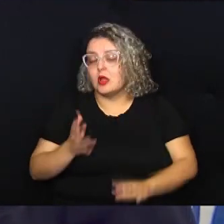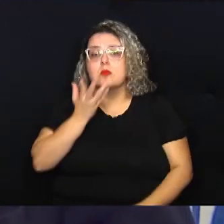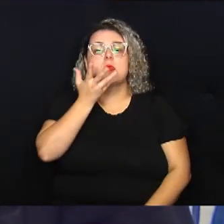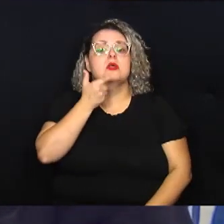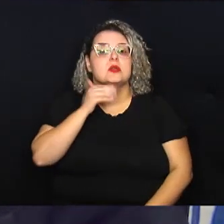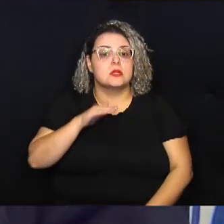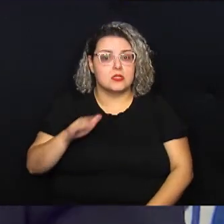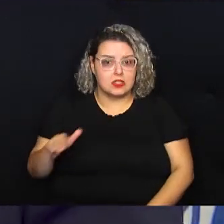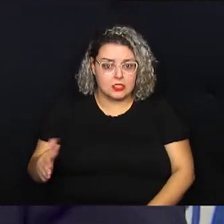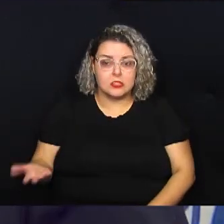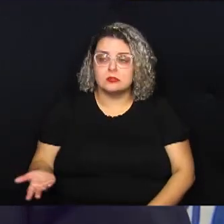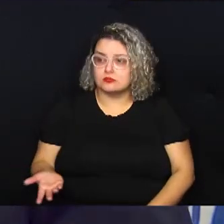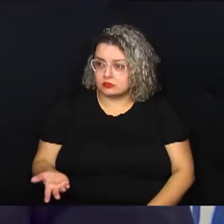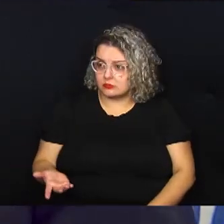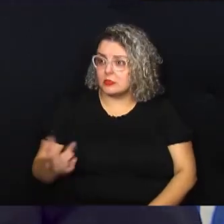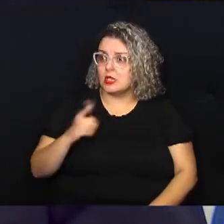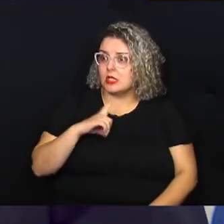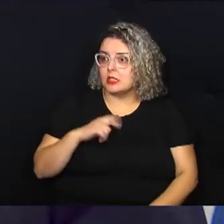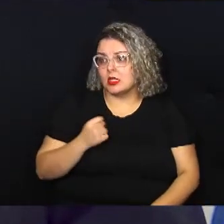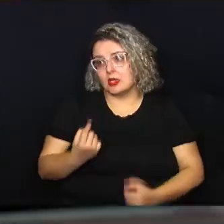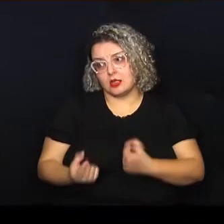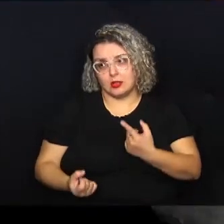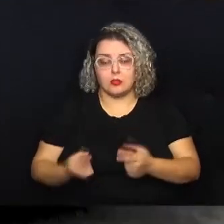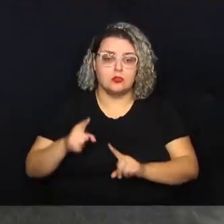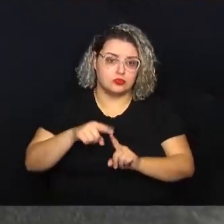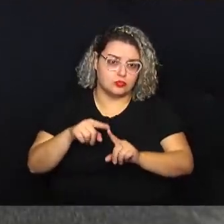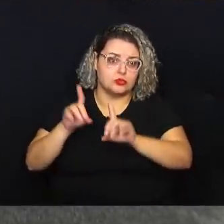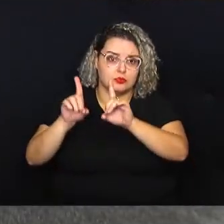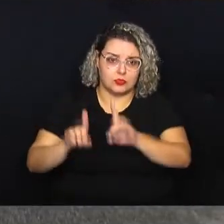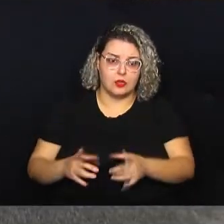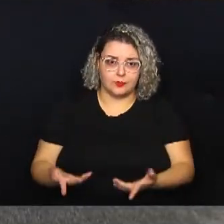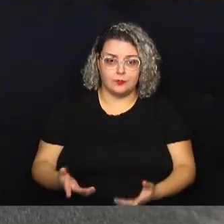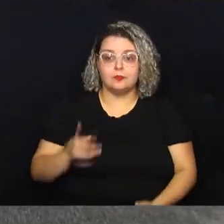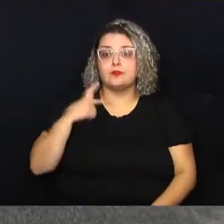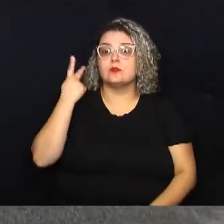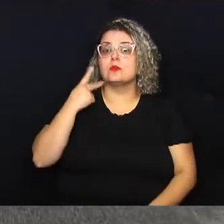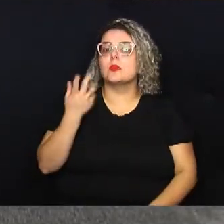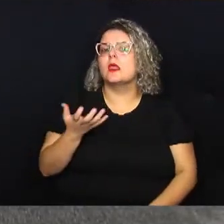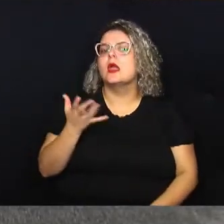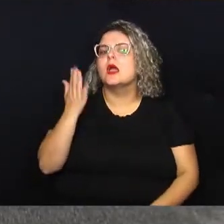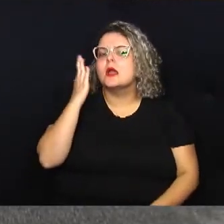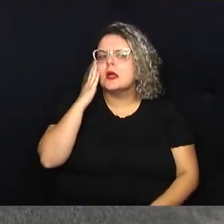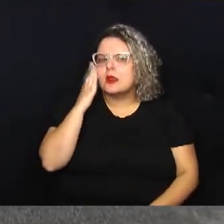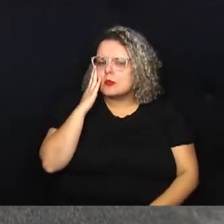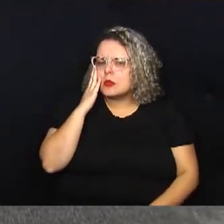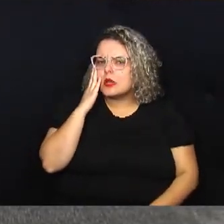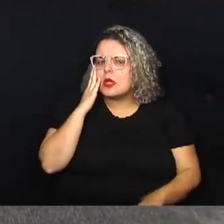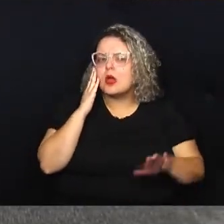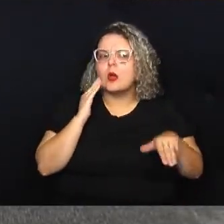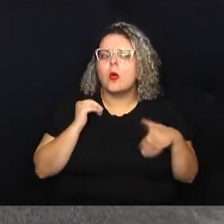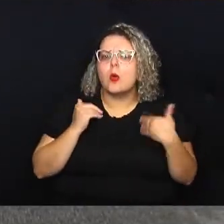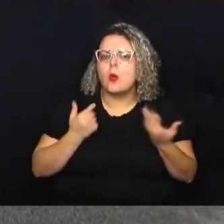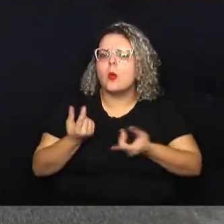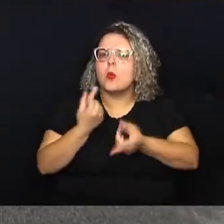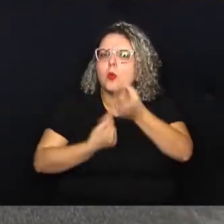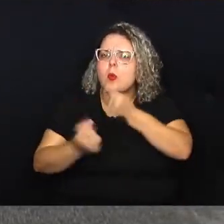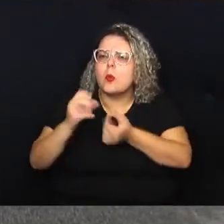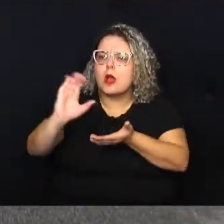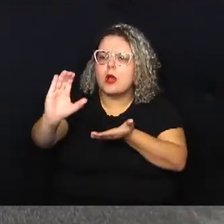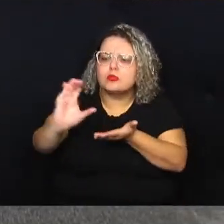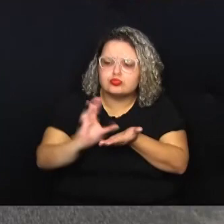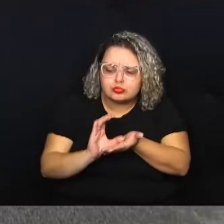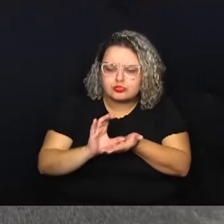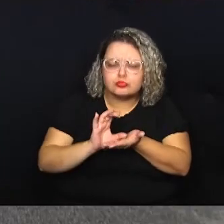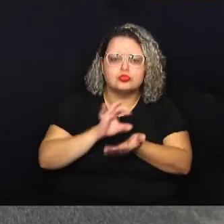que têm algum tipo de deficiência. O parlamentar quer saber qual a verba que a Prefeitura